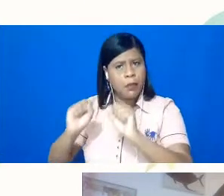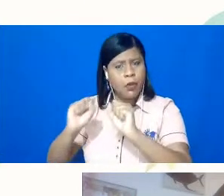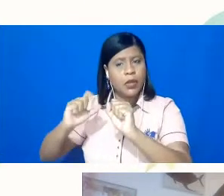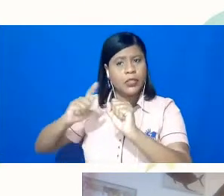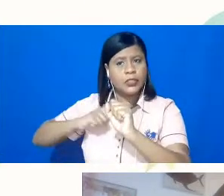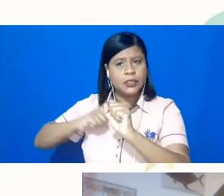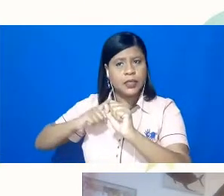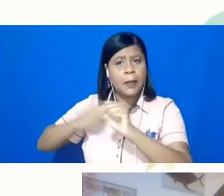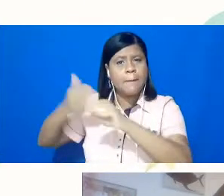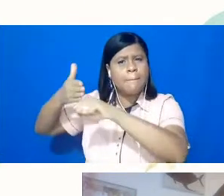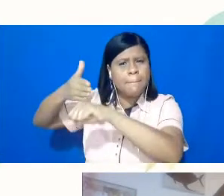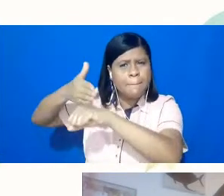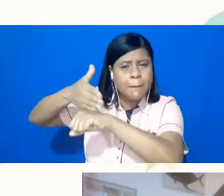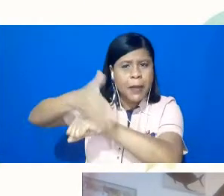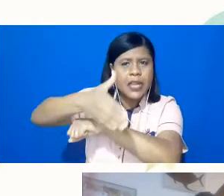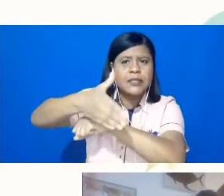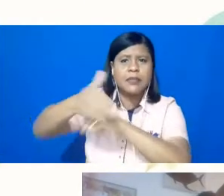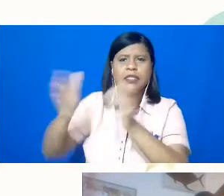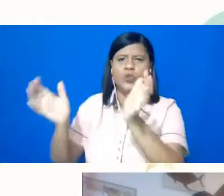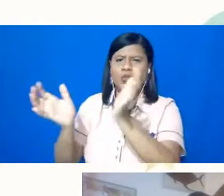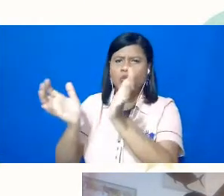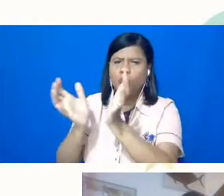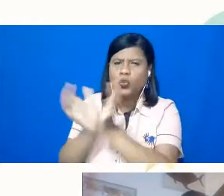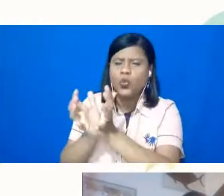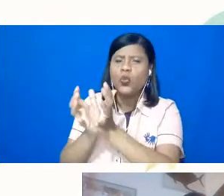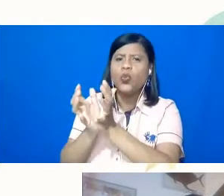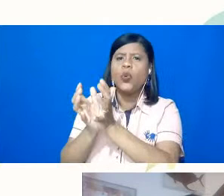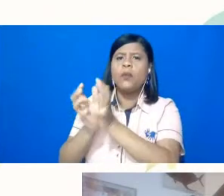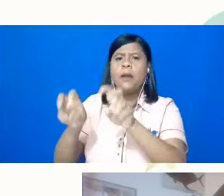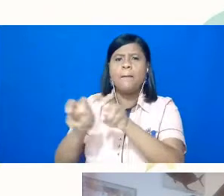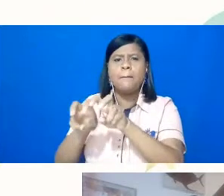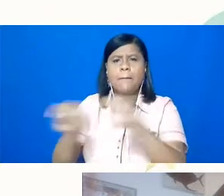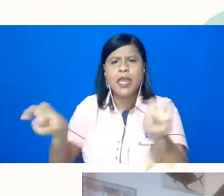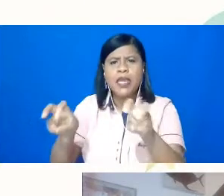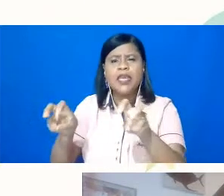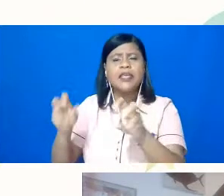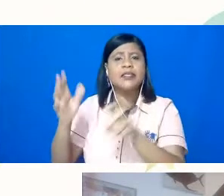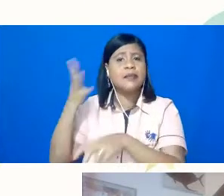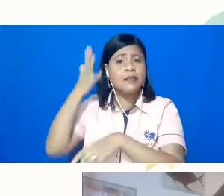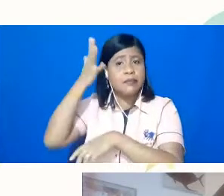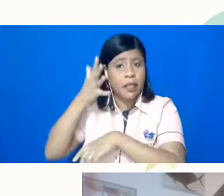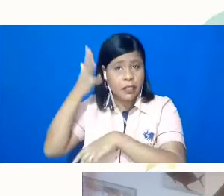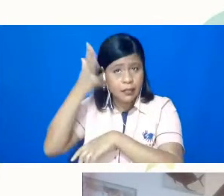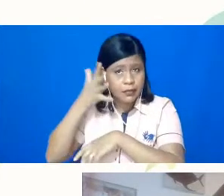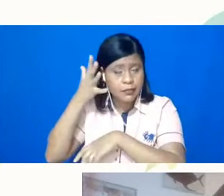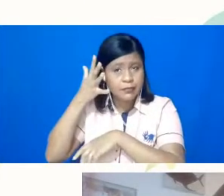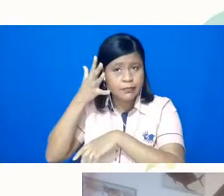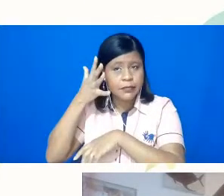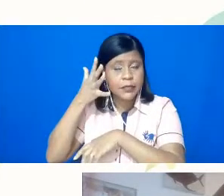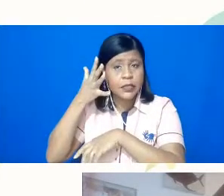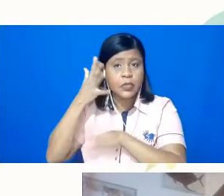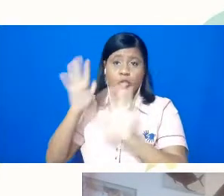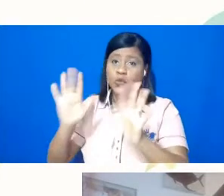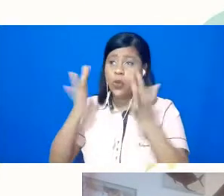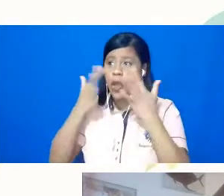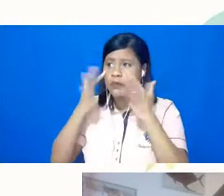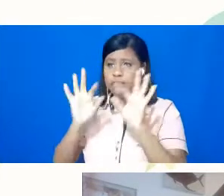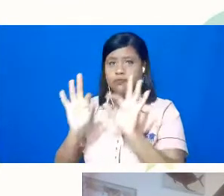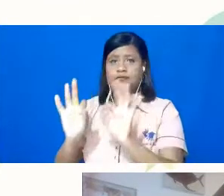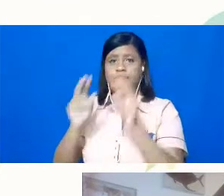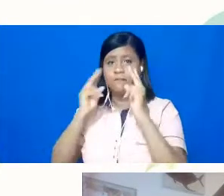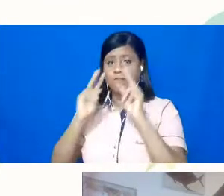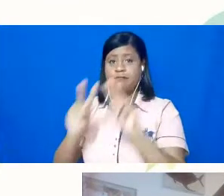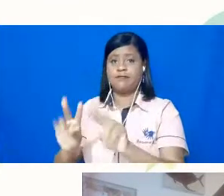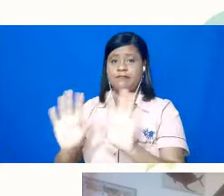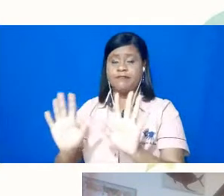participação nos GTs, nas mesas e nas conferências, né, como ouvinte, digamos assim, e